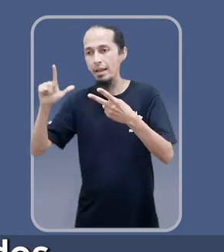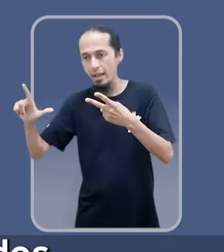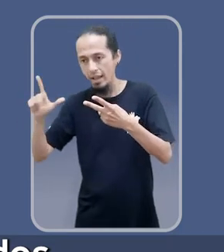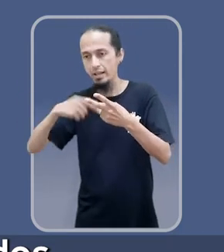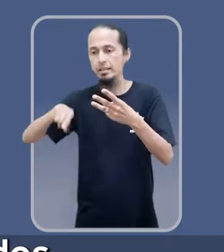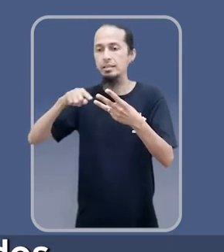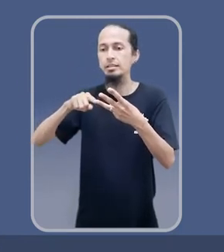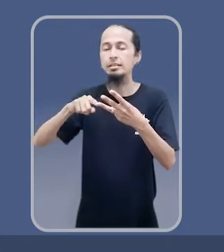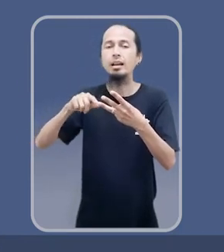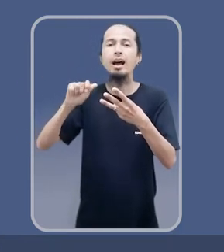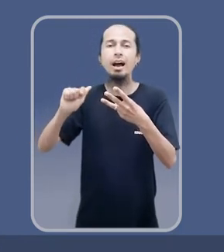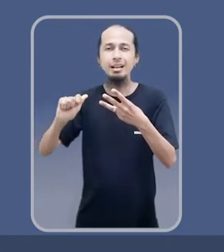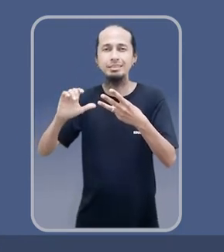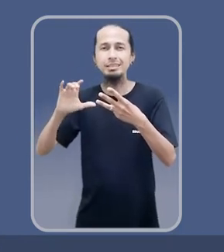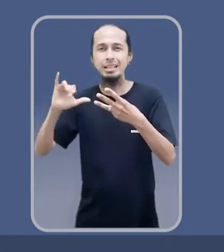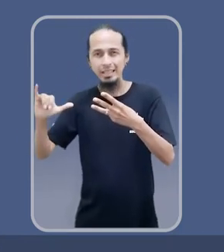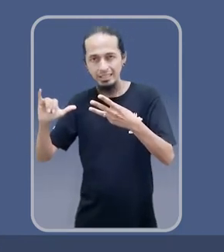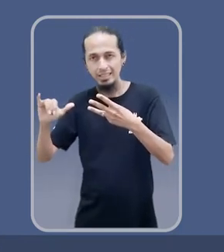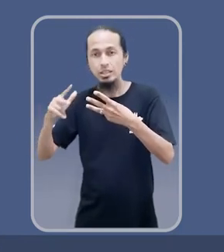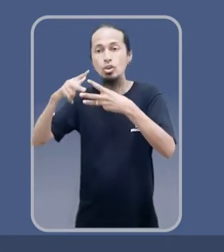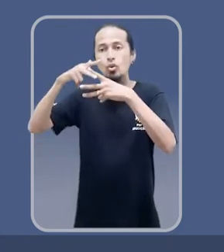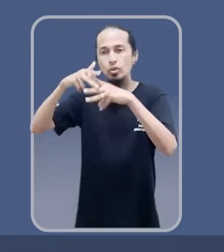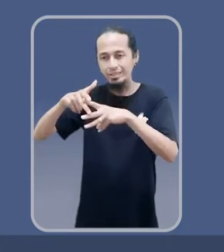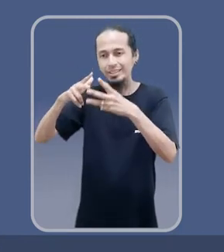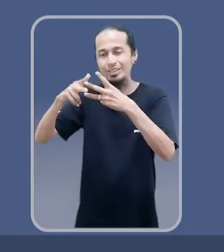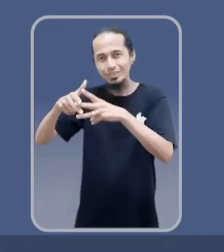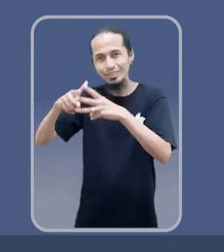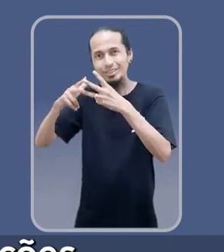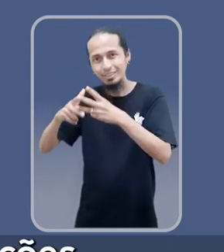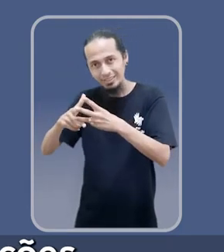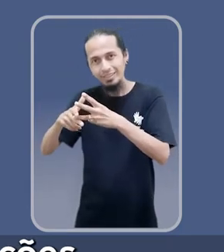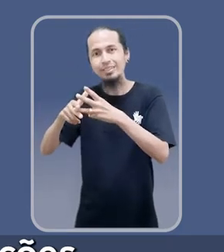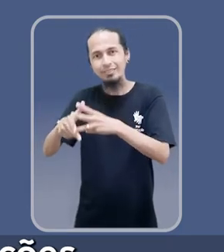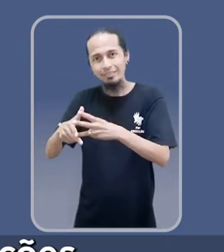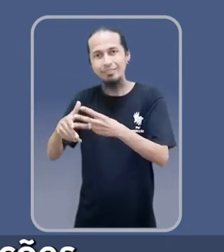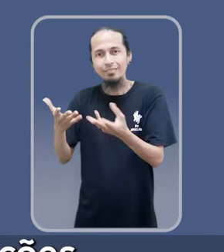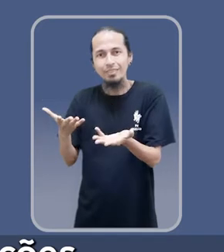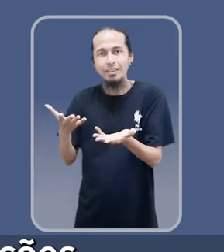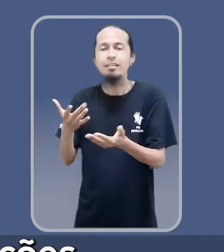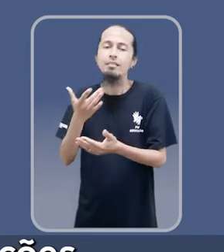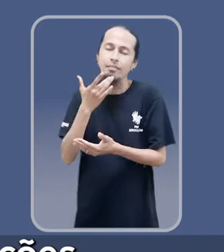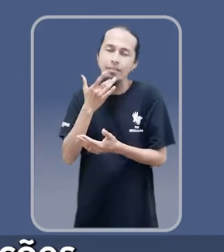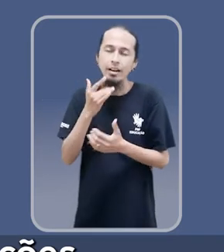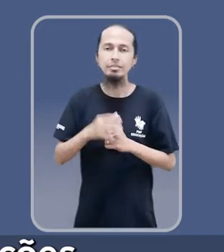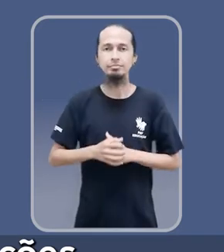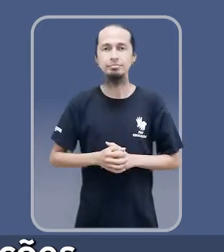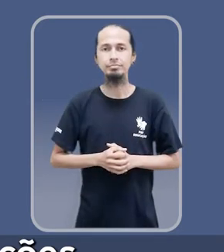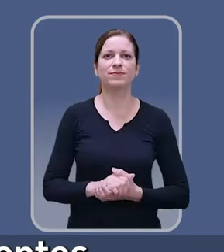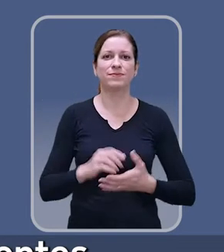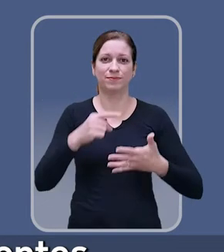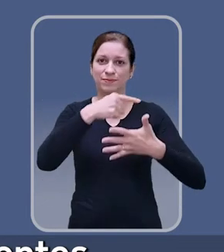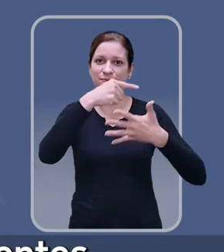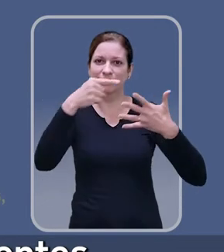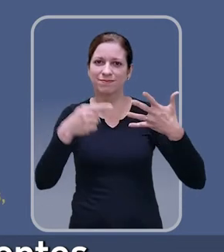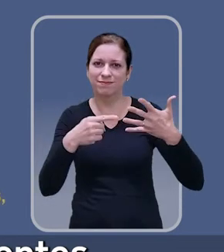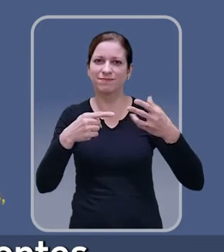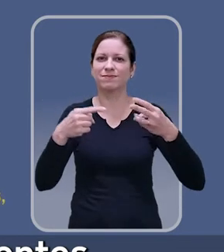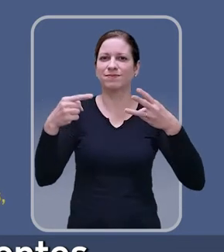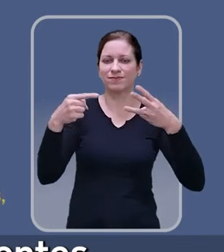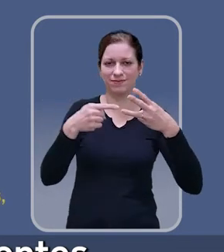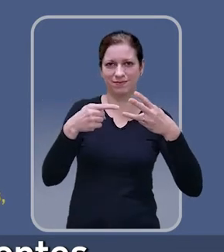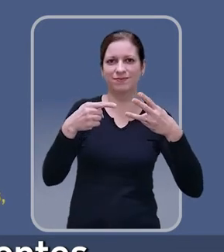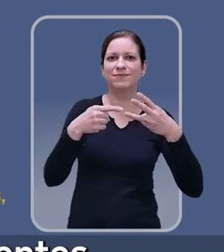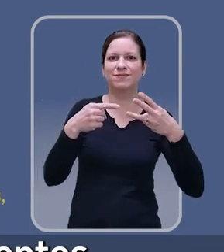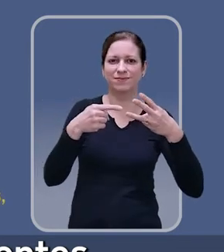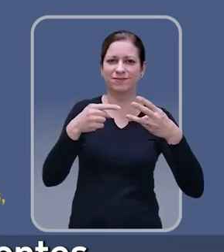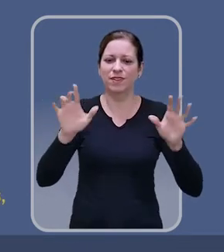mal demarcados, algumas ACIs que estão escritas em terrenos privados e outras situações. Promover bairros e